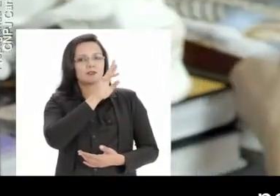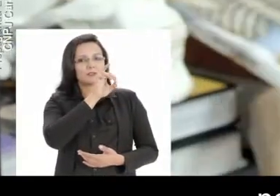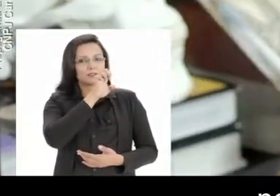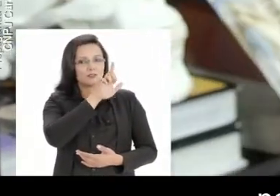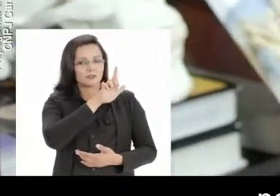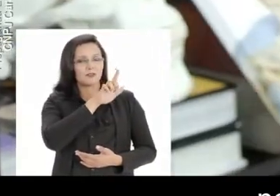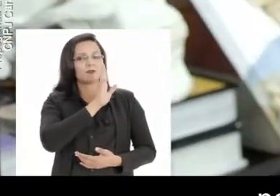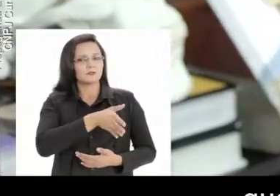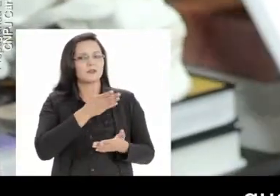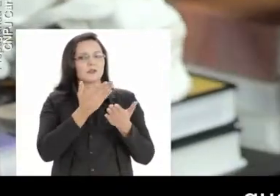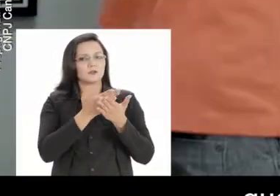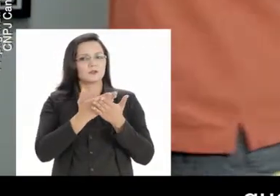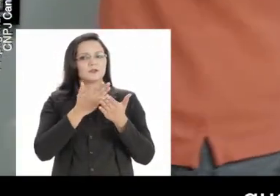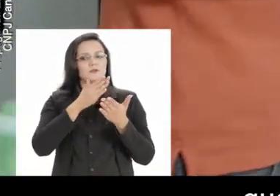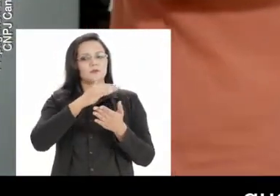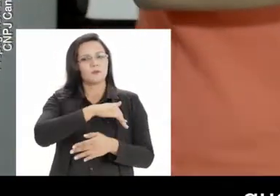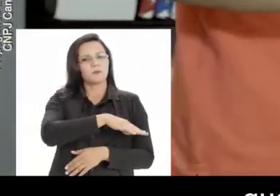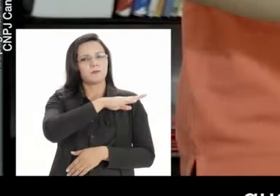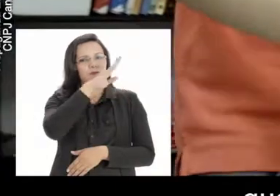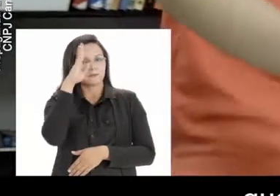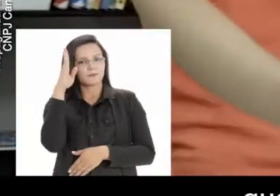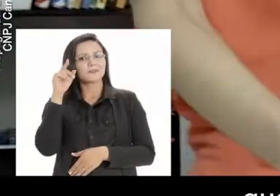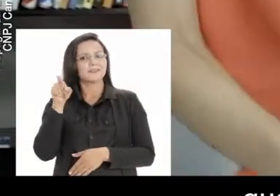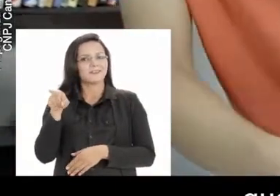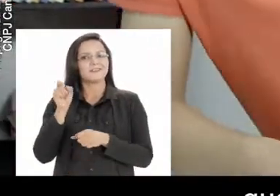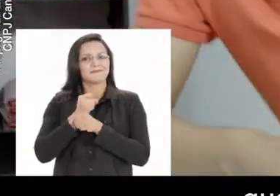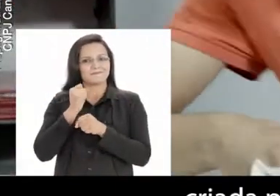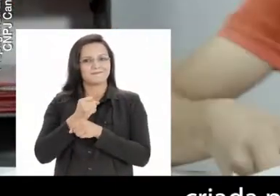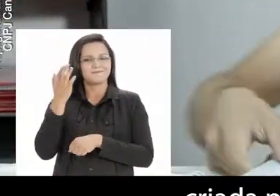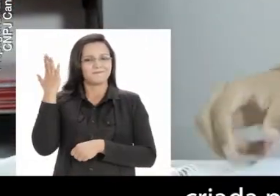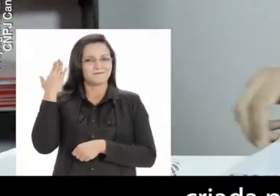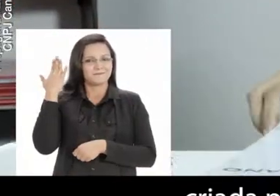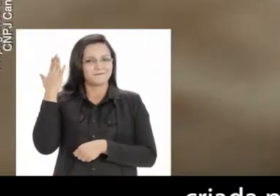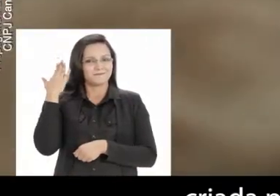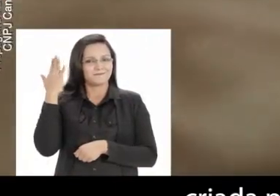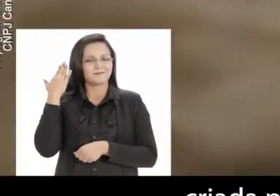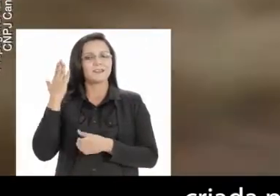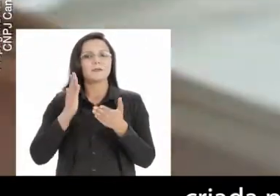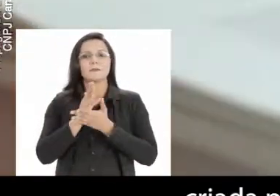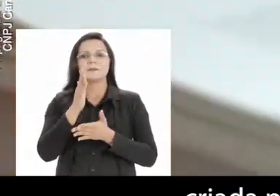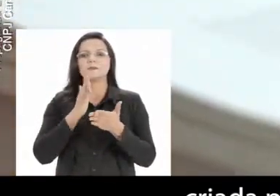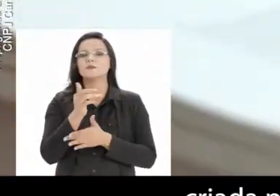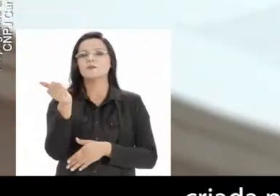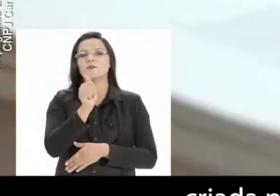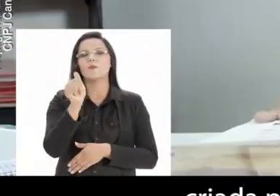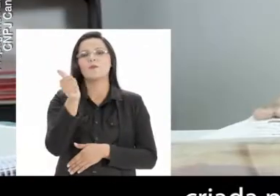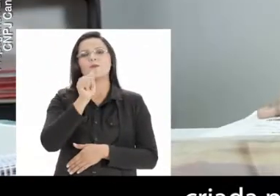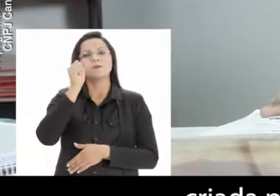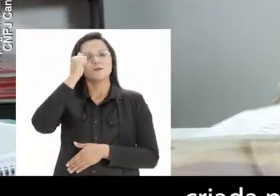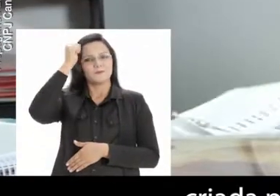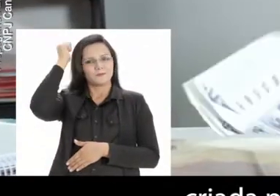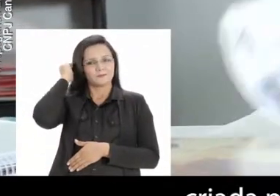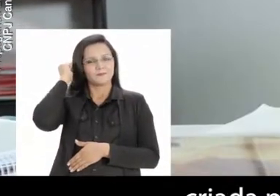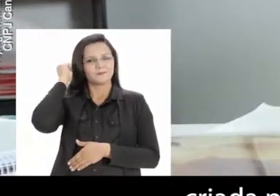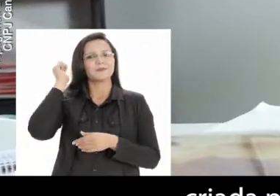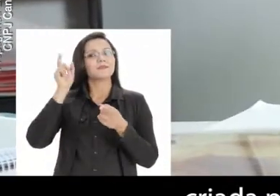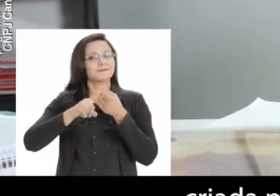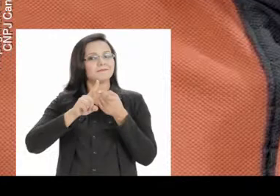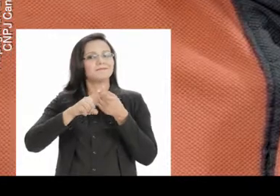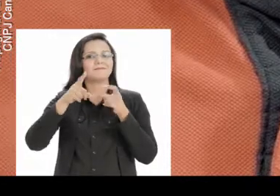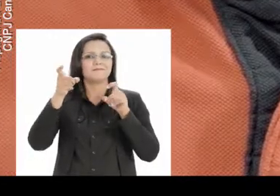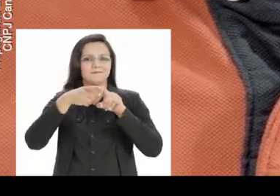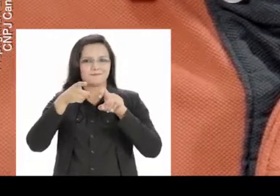como o Jardel, que estudou na escola de tempo integral criada por Wellington e passou em 11 vestibulares,